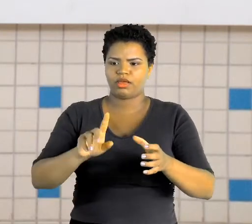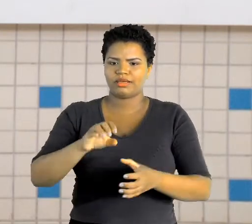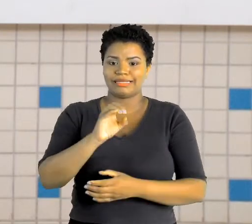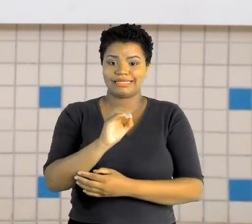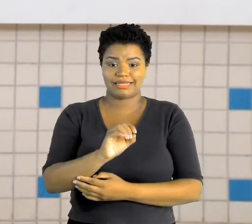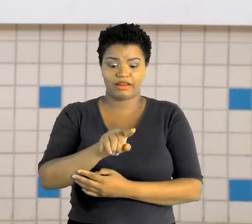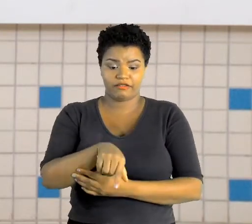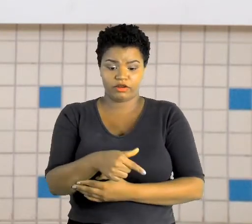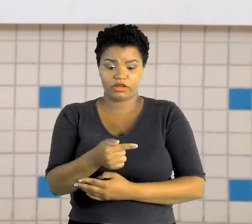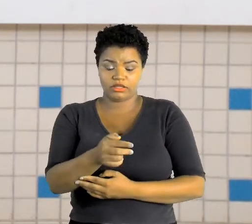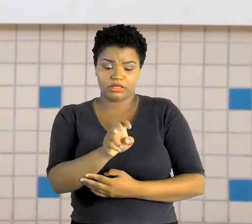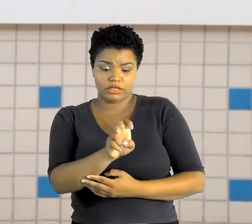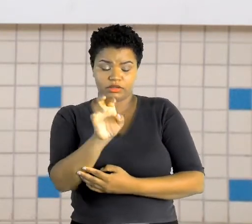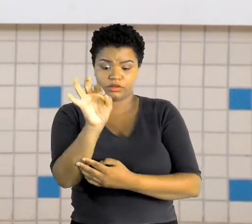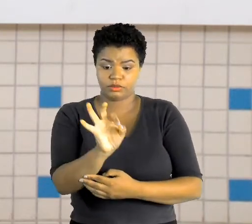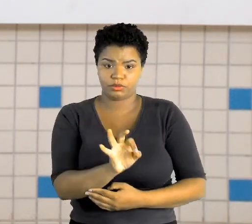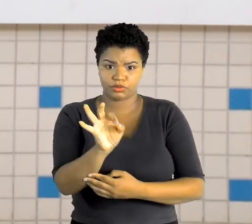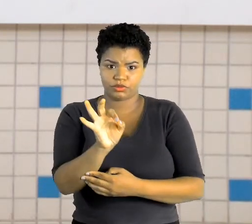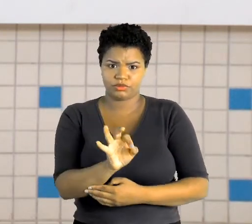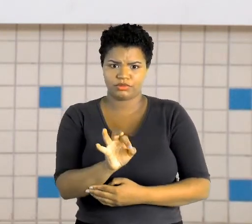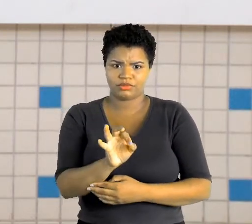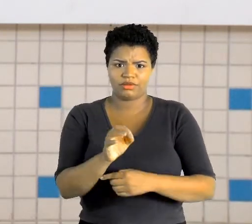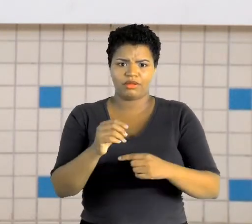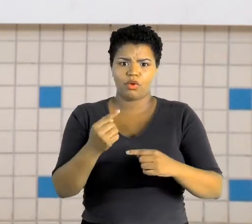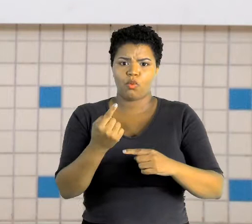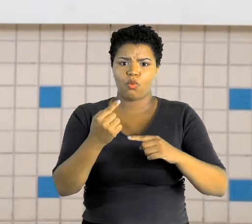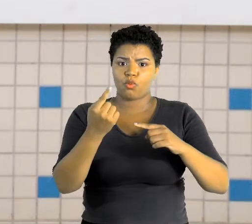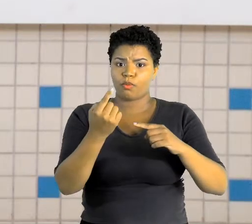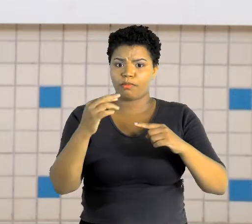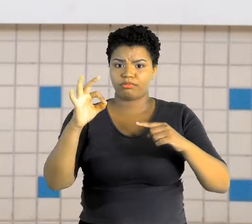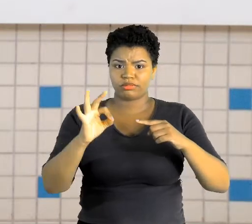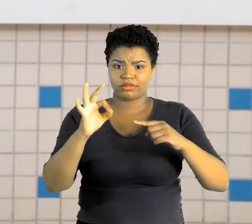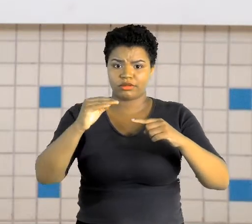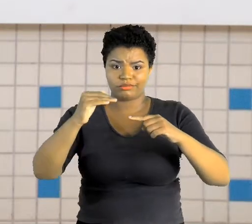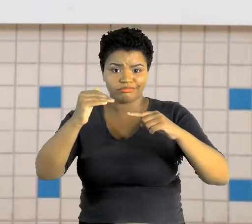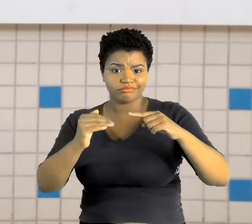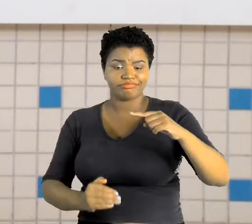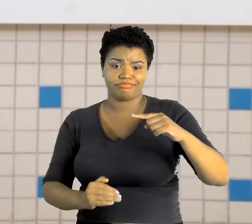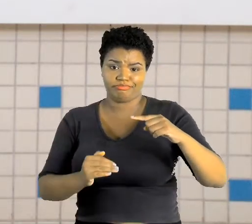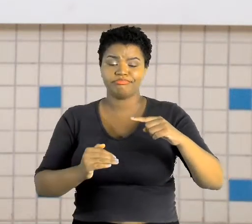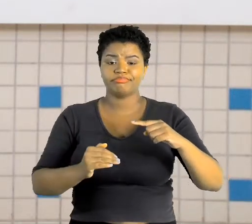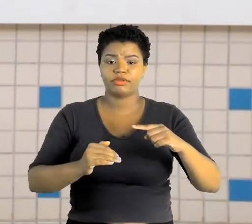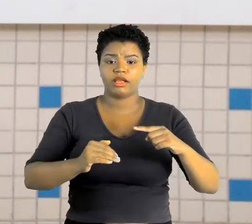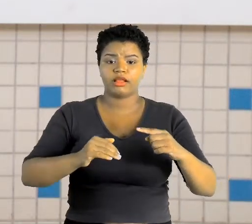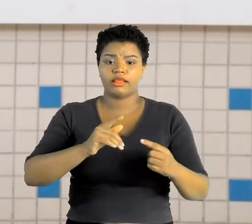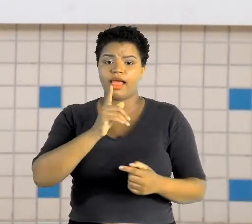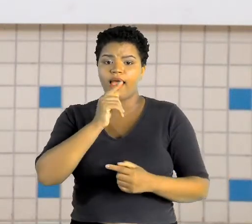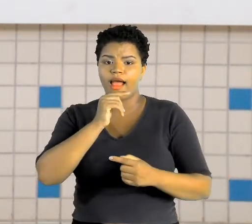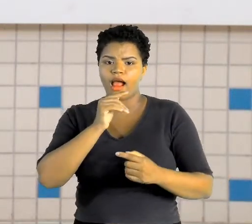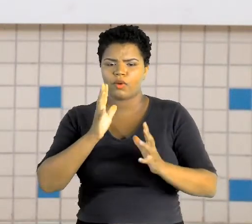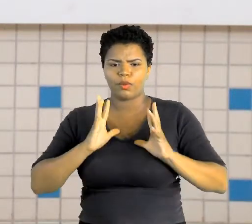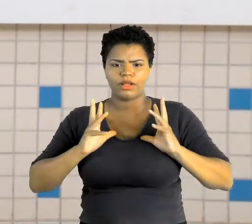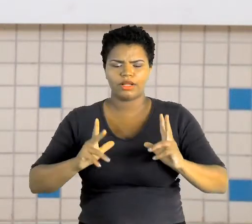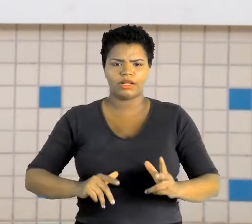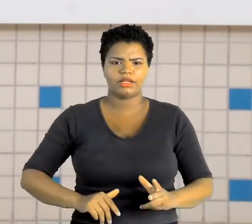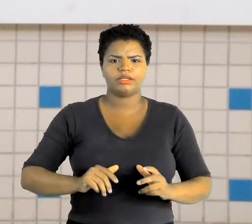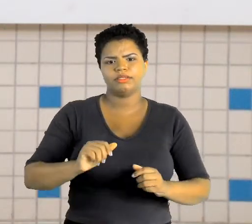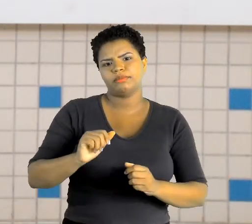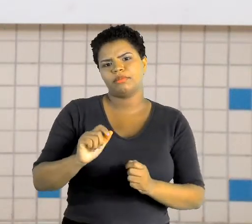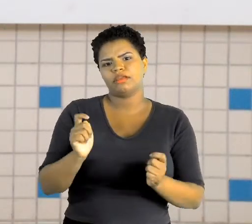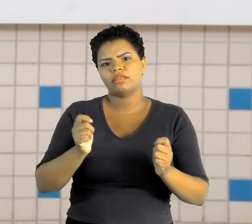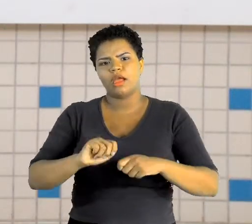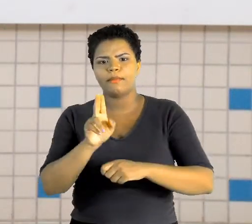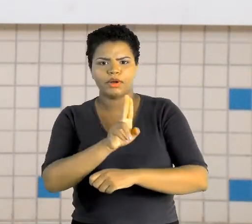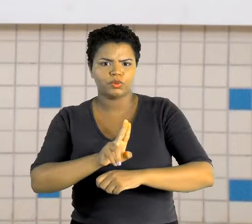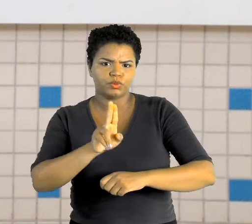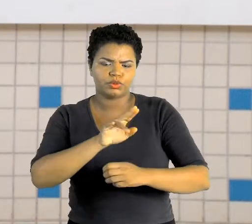,75%, ou seja, menos de 1% da água potável do mundo, que está presente em rios, lagos ou no